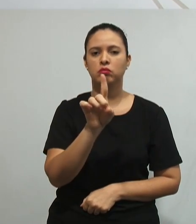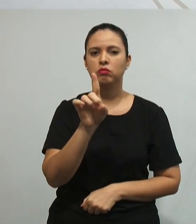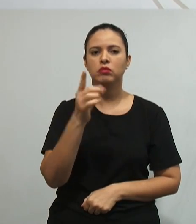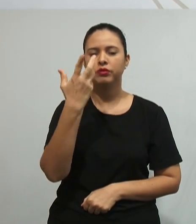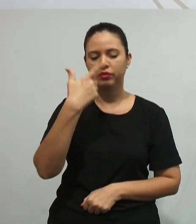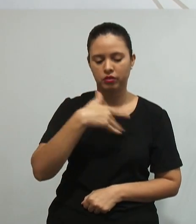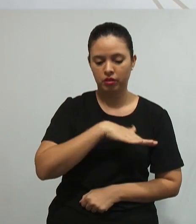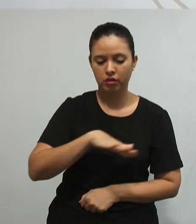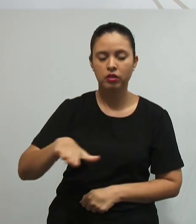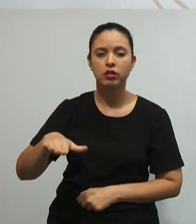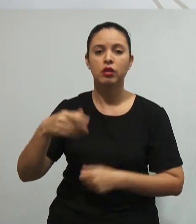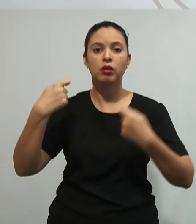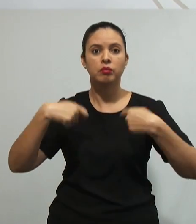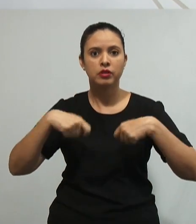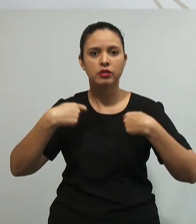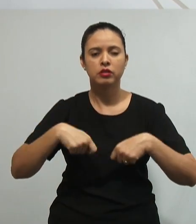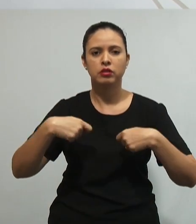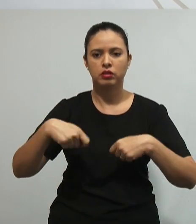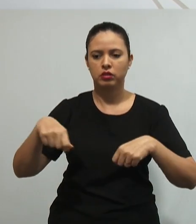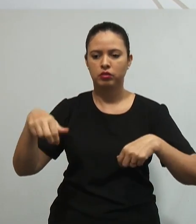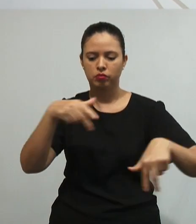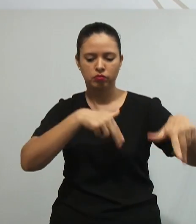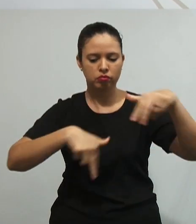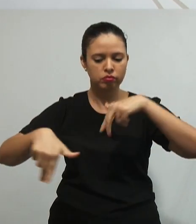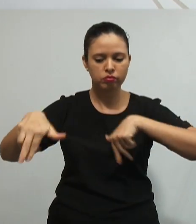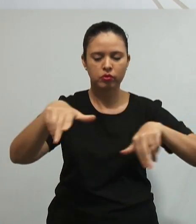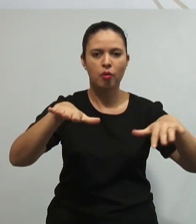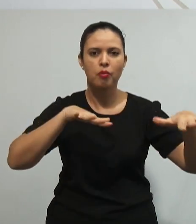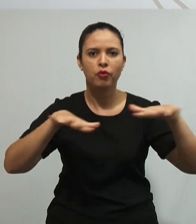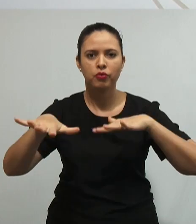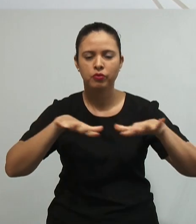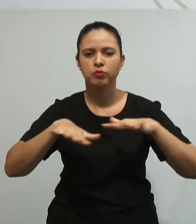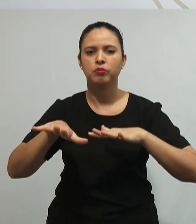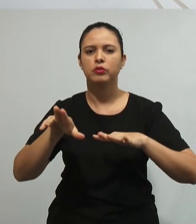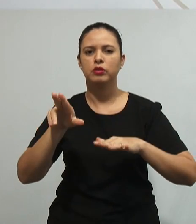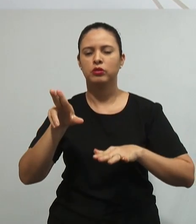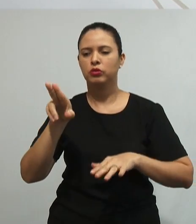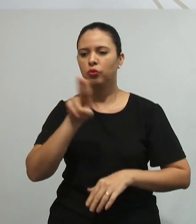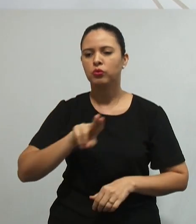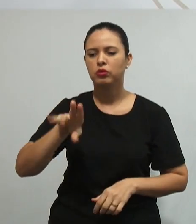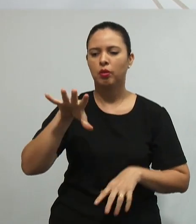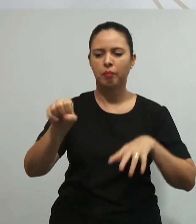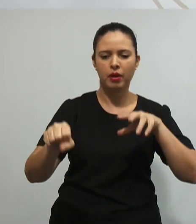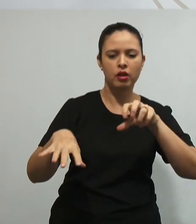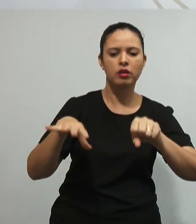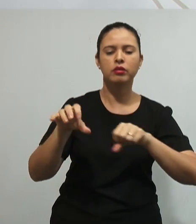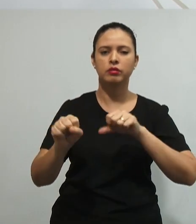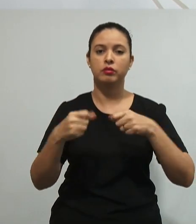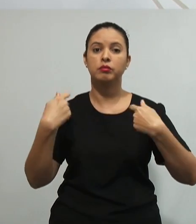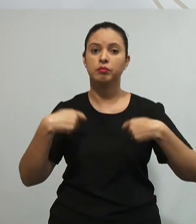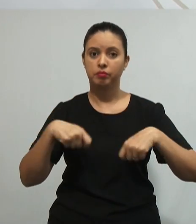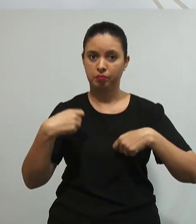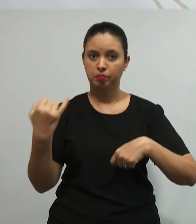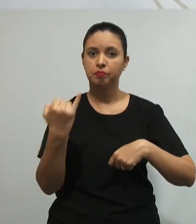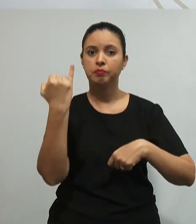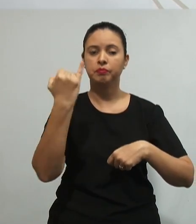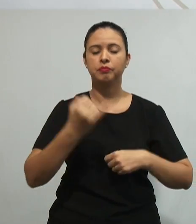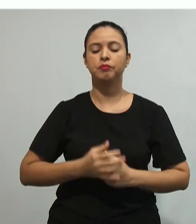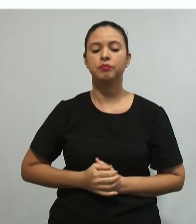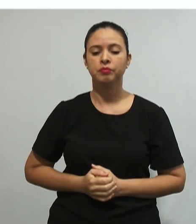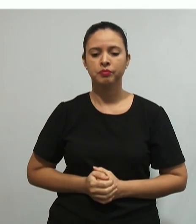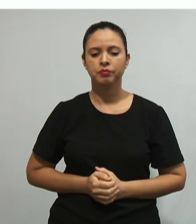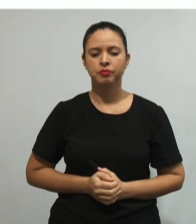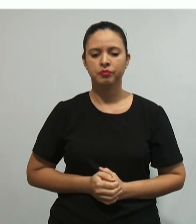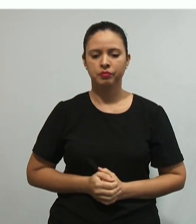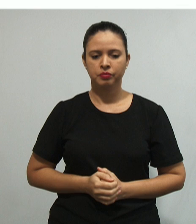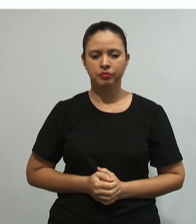construindo o conhecimento, para isso elas estão em movimento, agindo sobre os objetos. Bem, então,